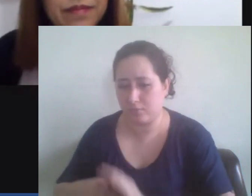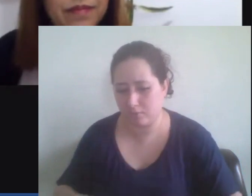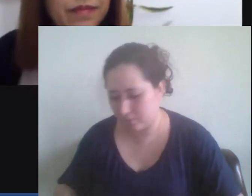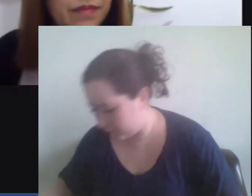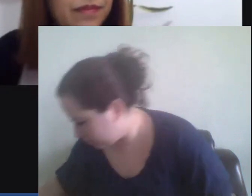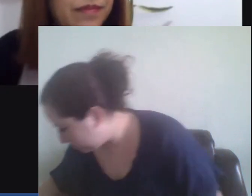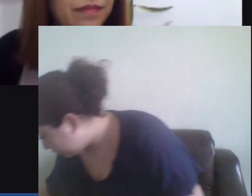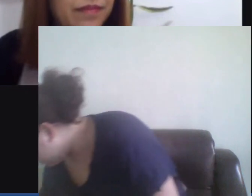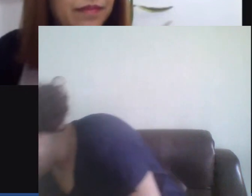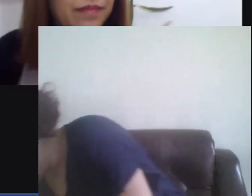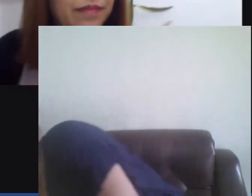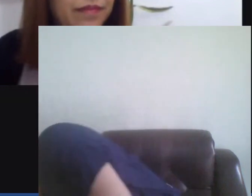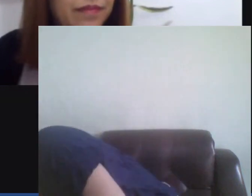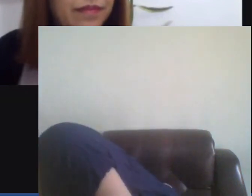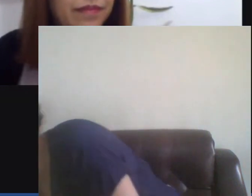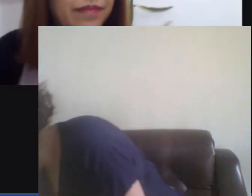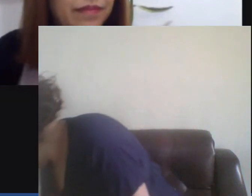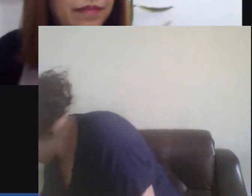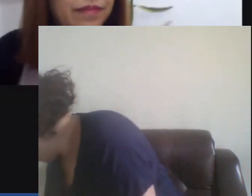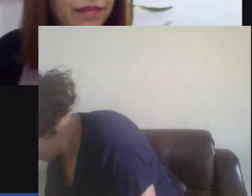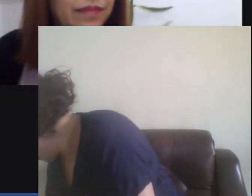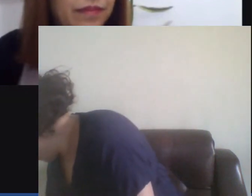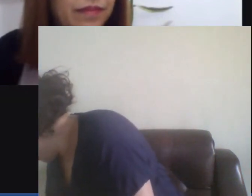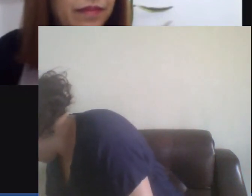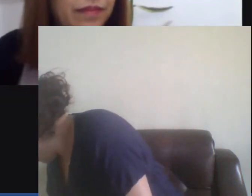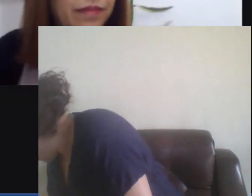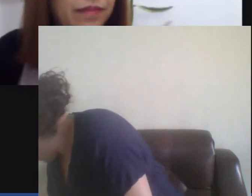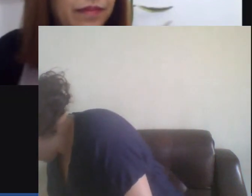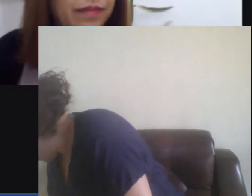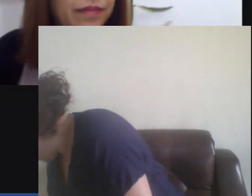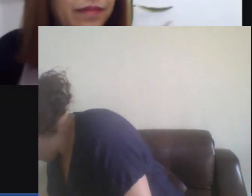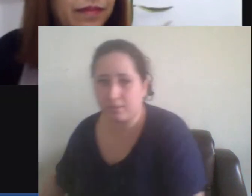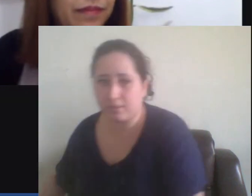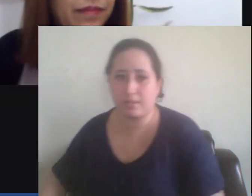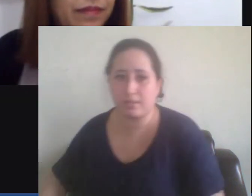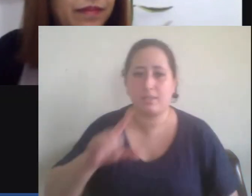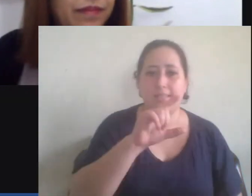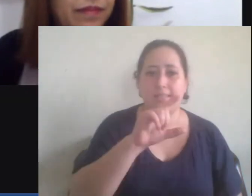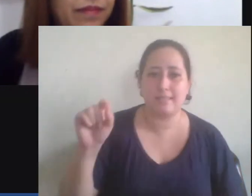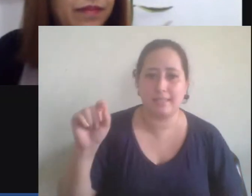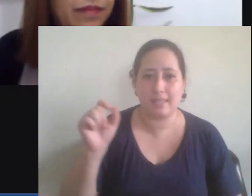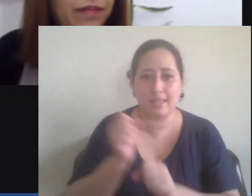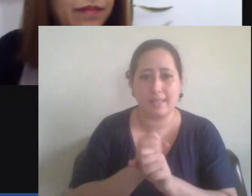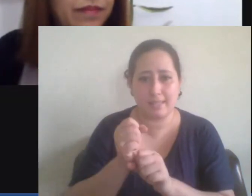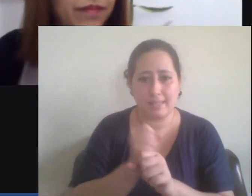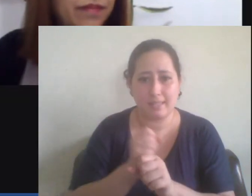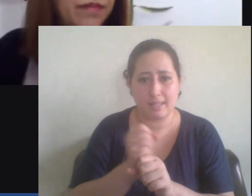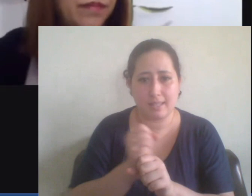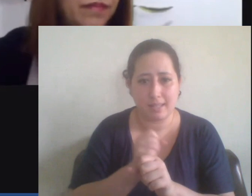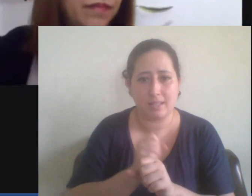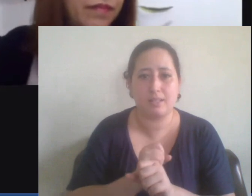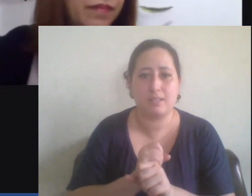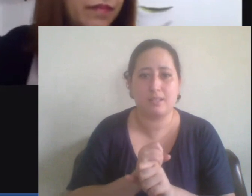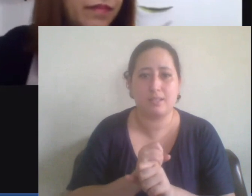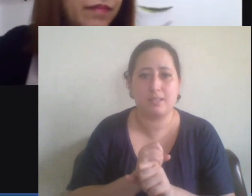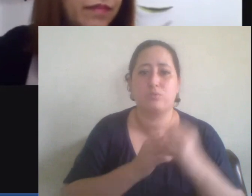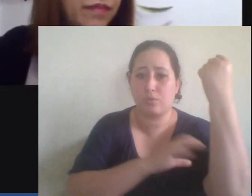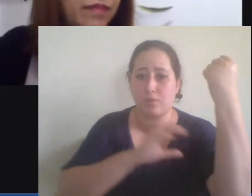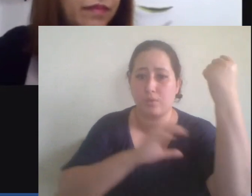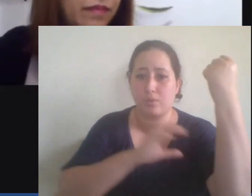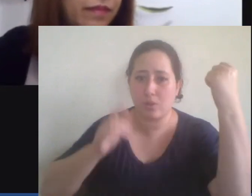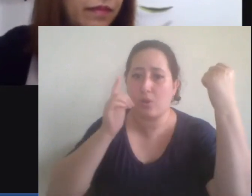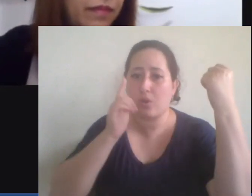100 anos para que o movimento feminista consiga